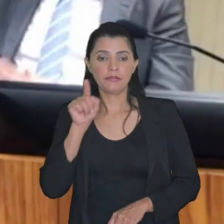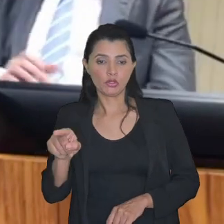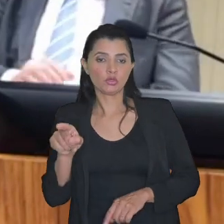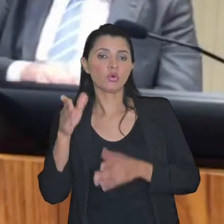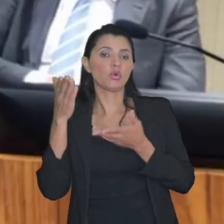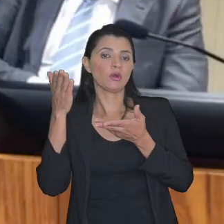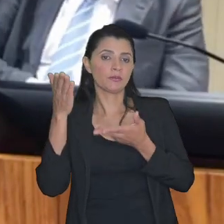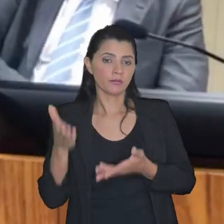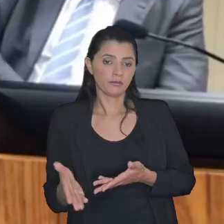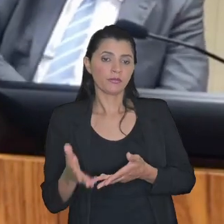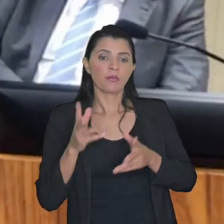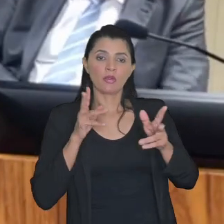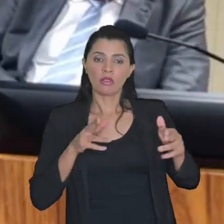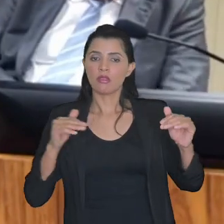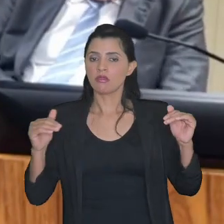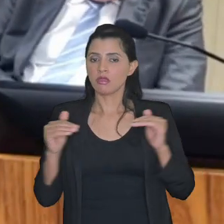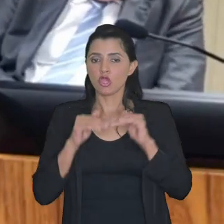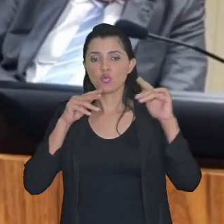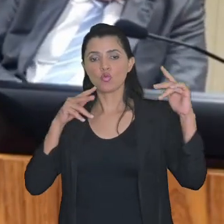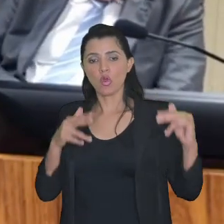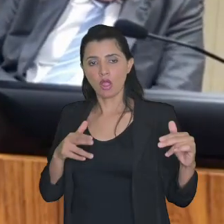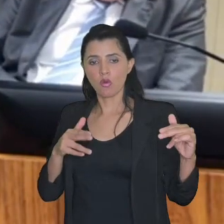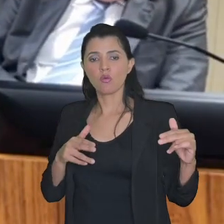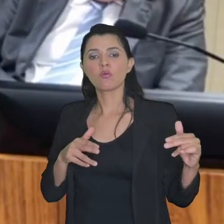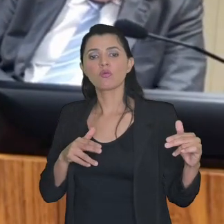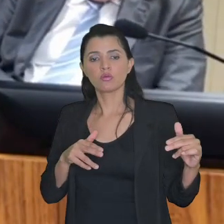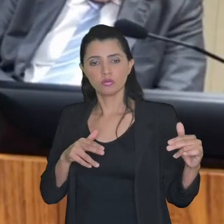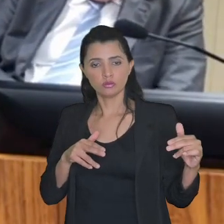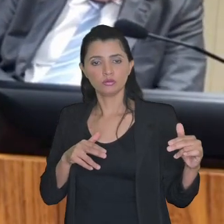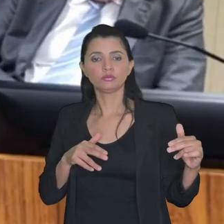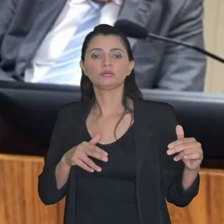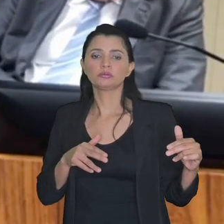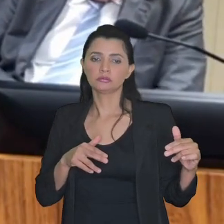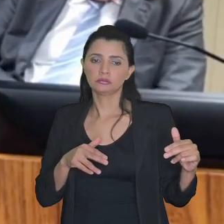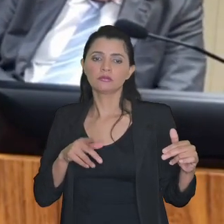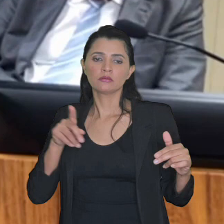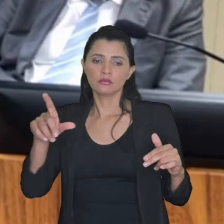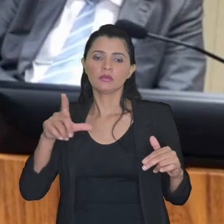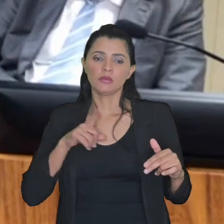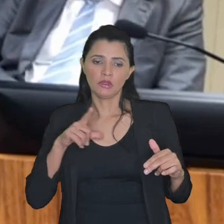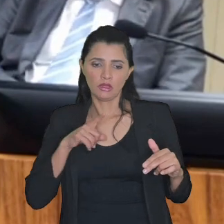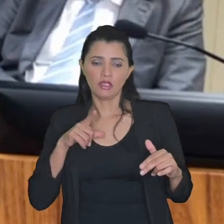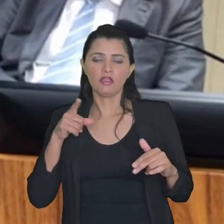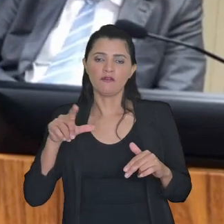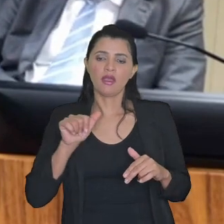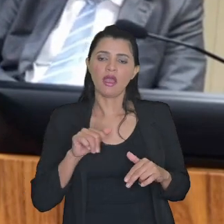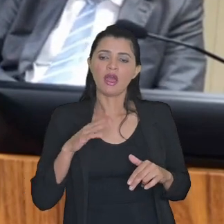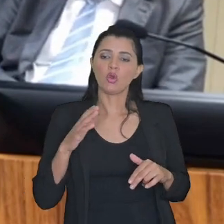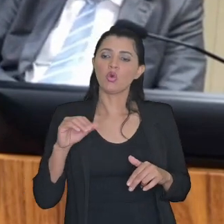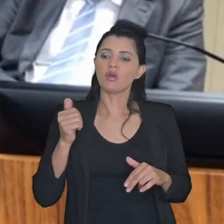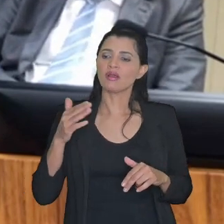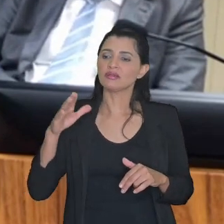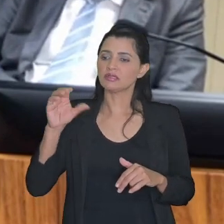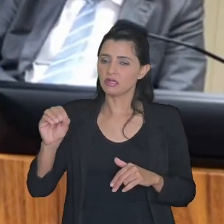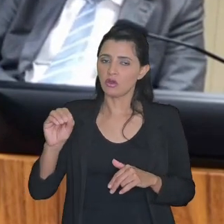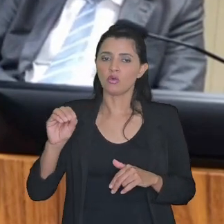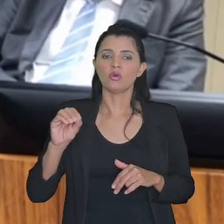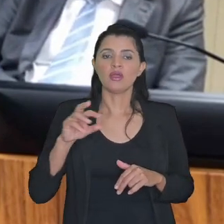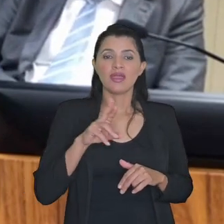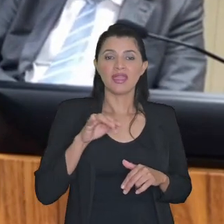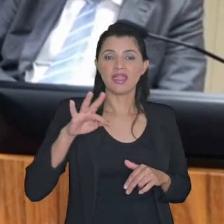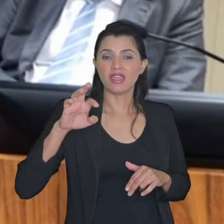está exatamente na mesma posição que eu teve alocação no rating C